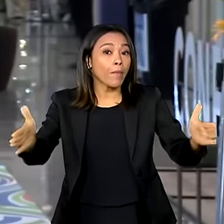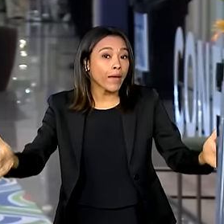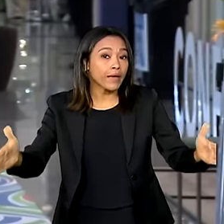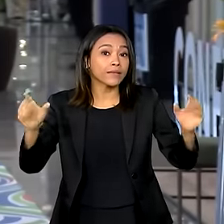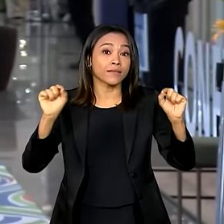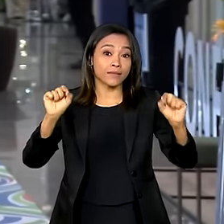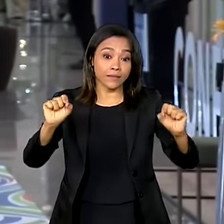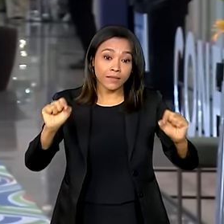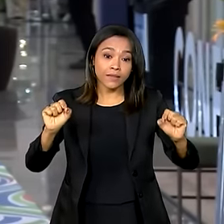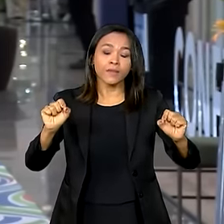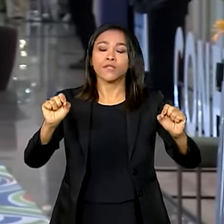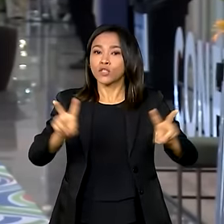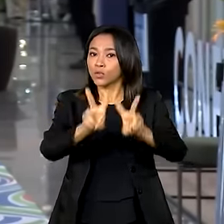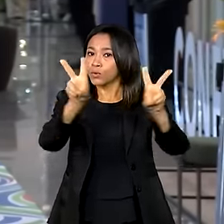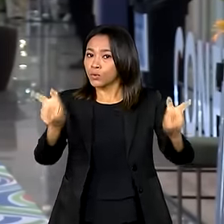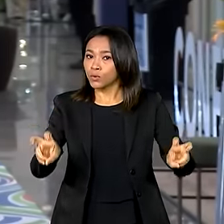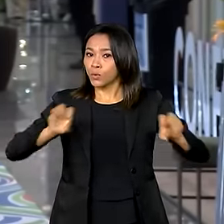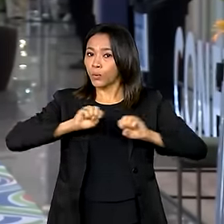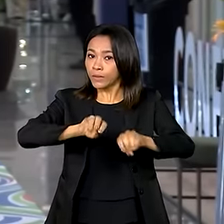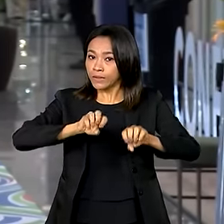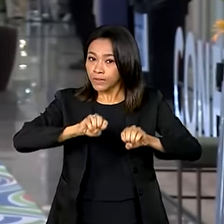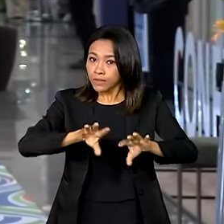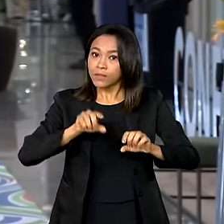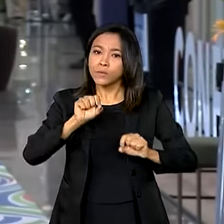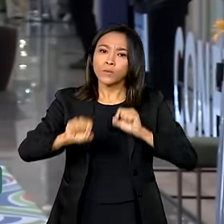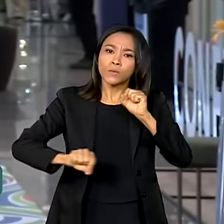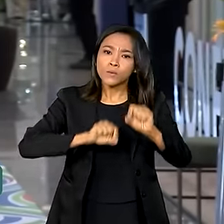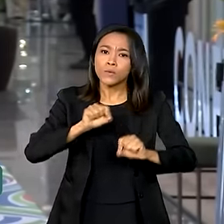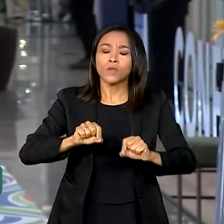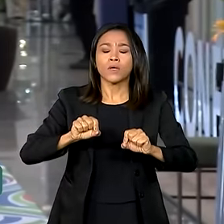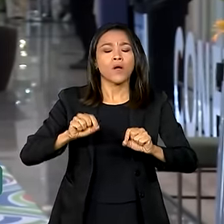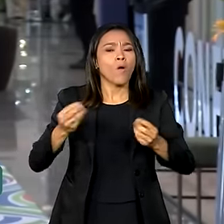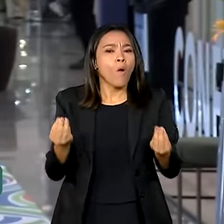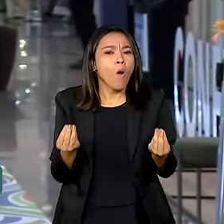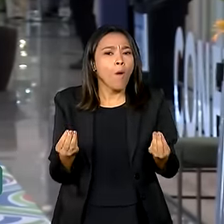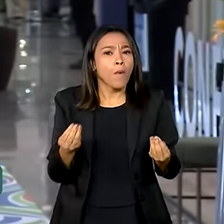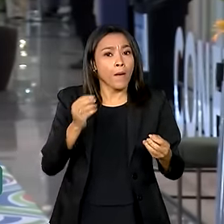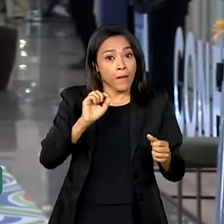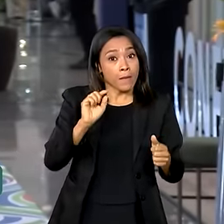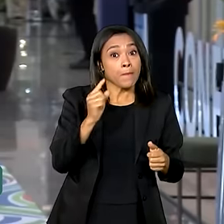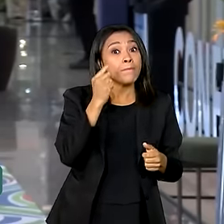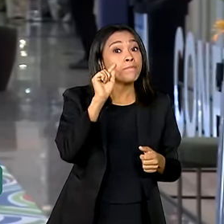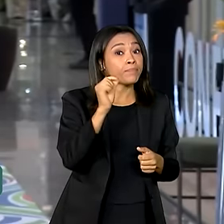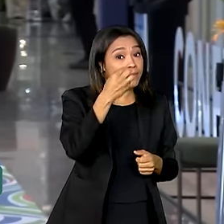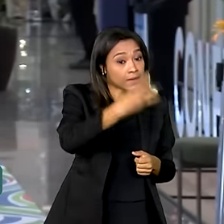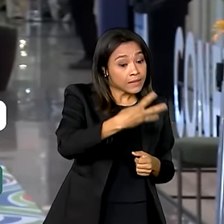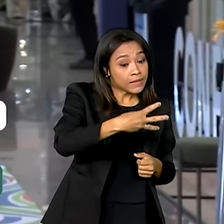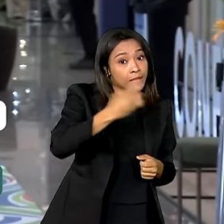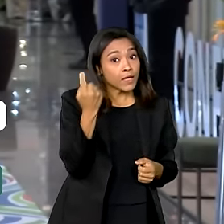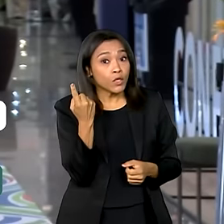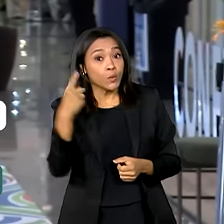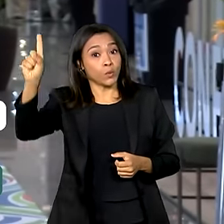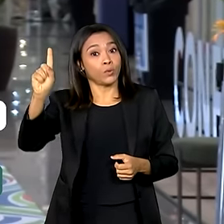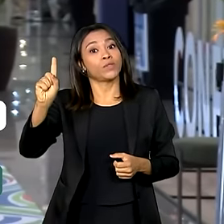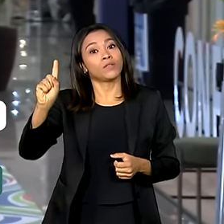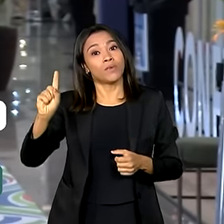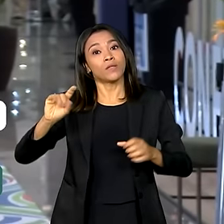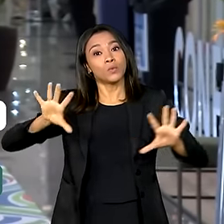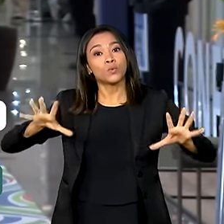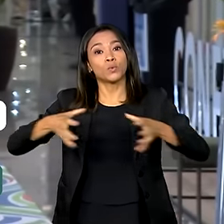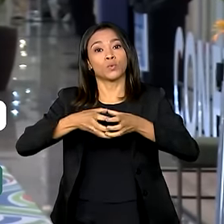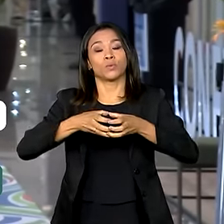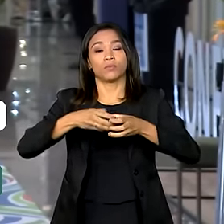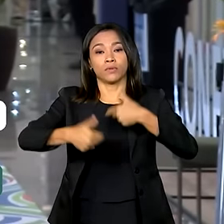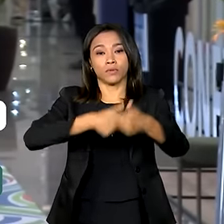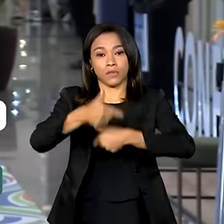Centro Global da Educação. As atividades começam com a terceira e última etapa do Grupo de Trabalho de Educação do